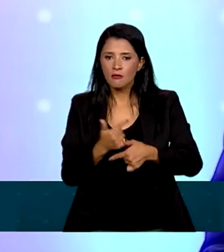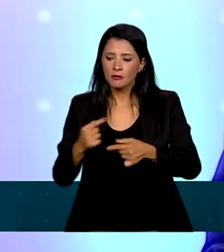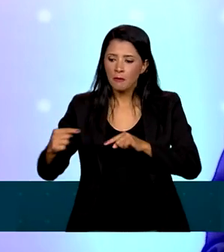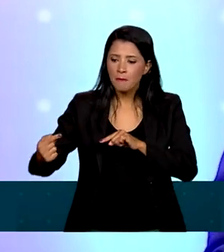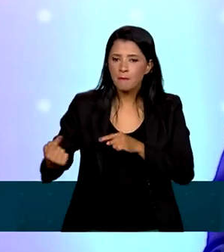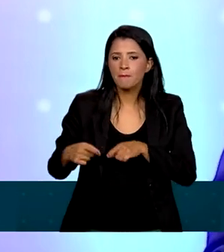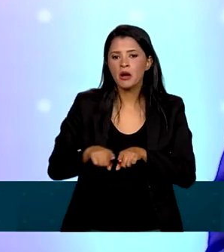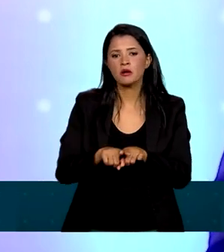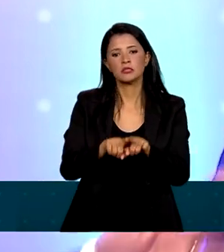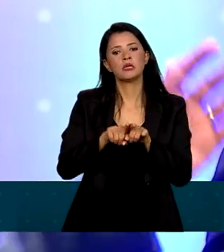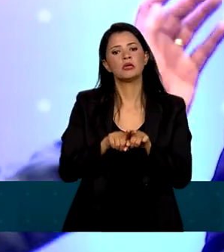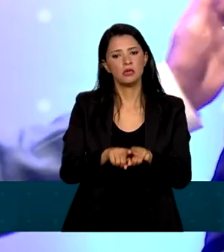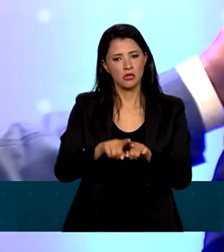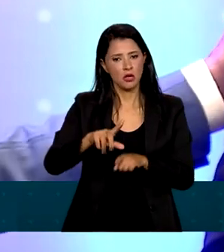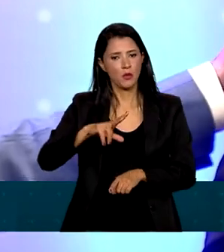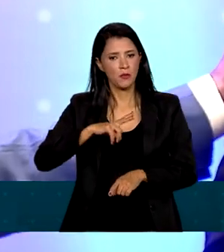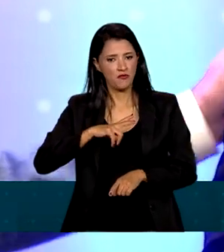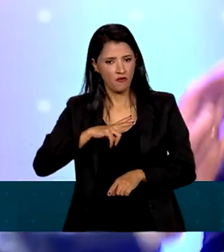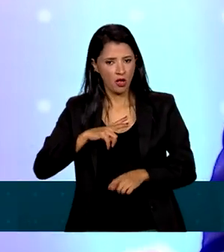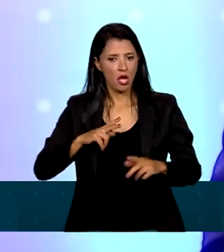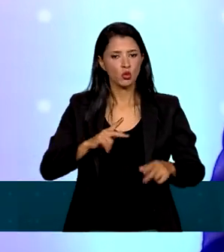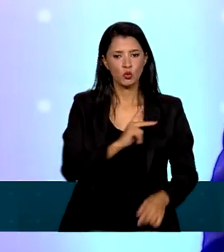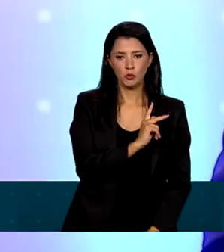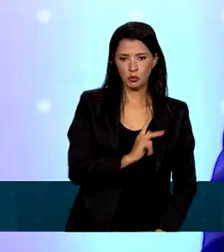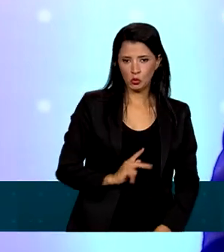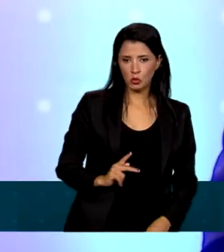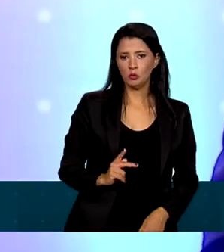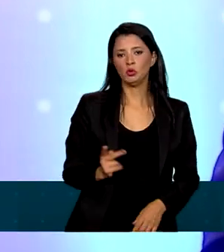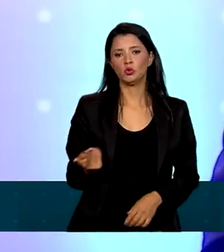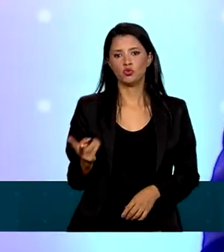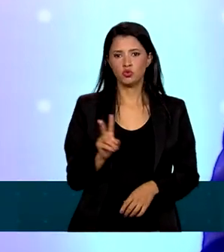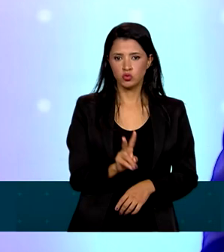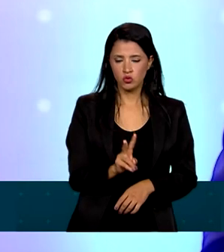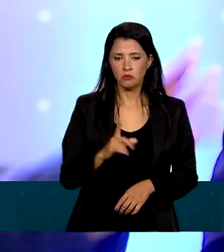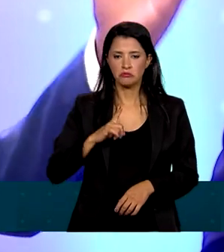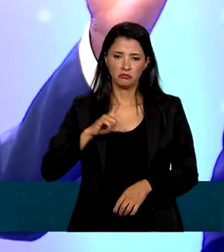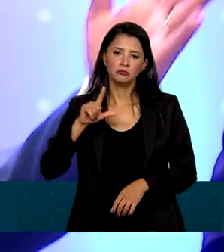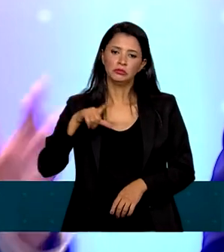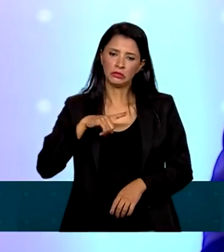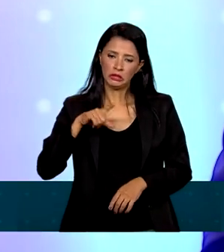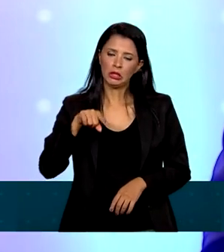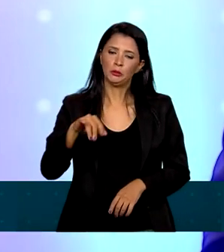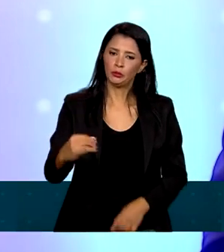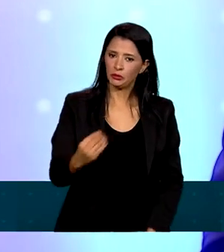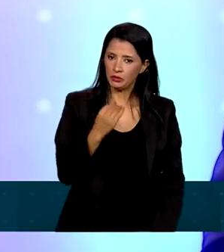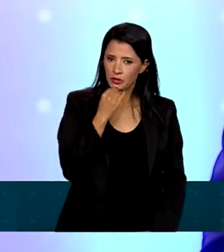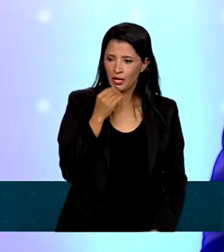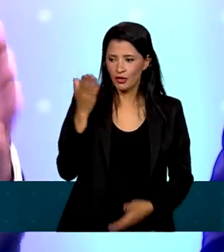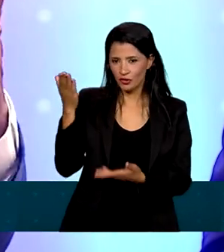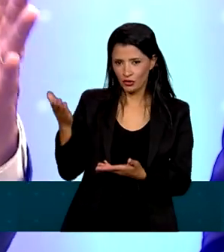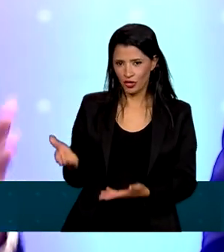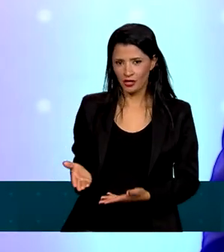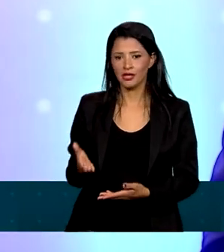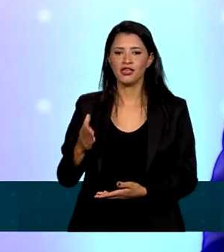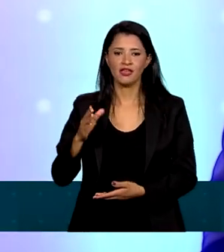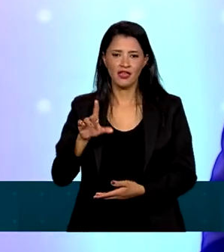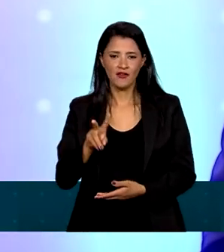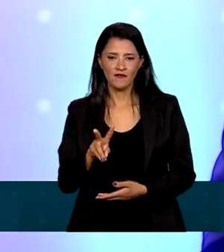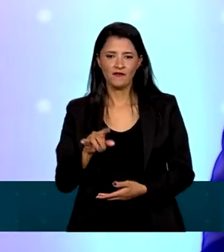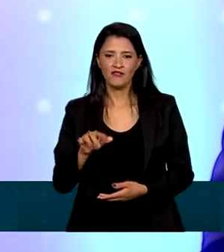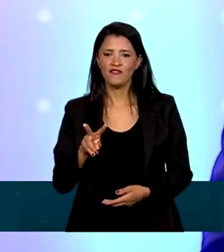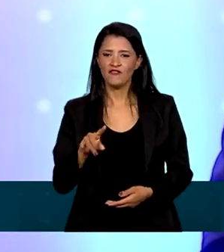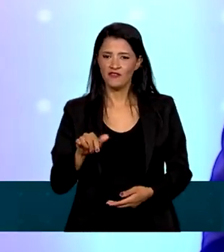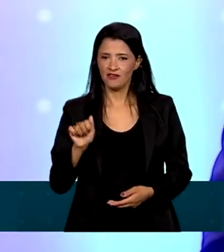público-privada. Aqui, com certeza, nós temos uma grande oportunidade, aqui a doutora Viviane, que